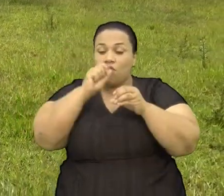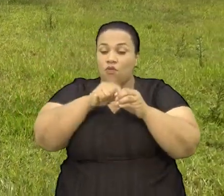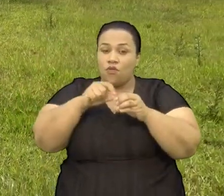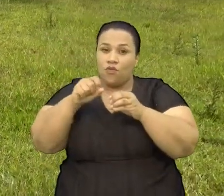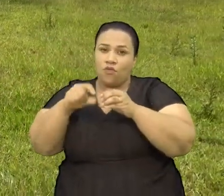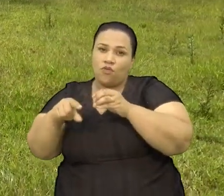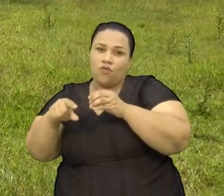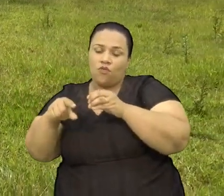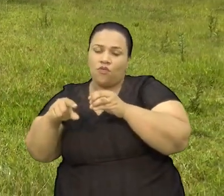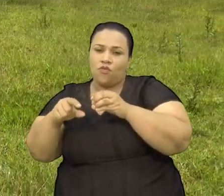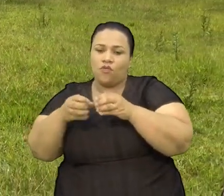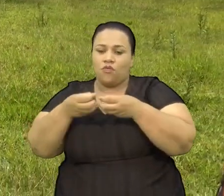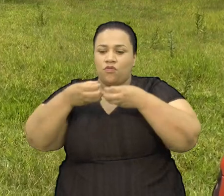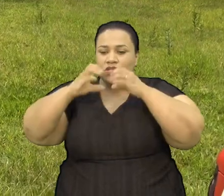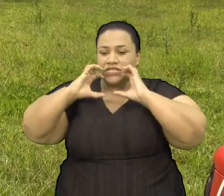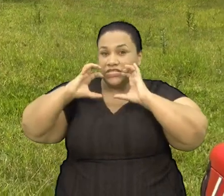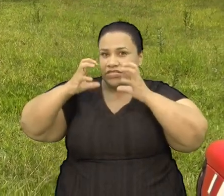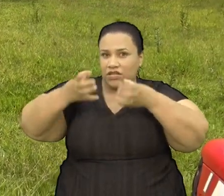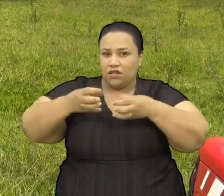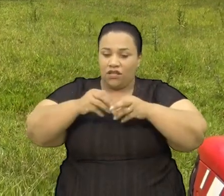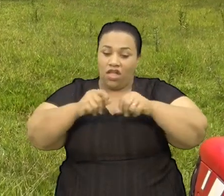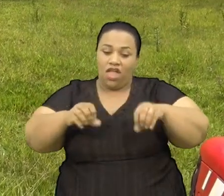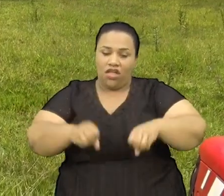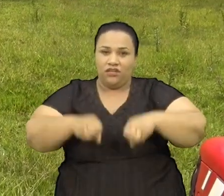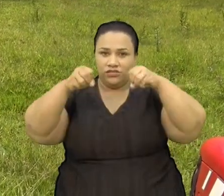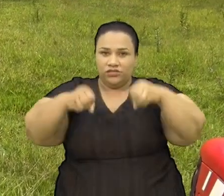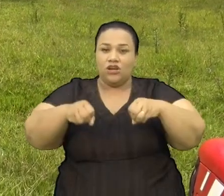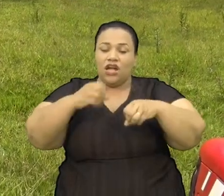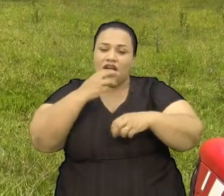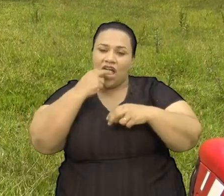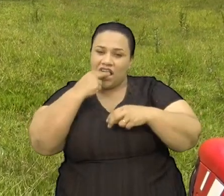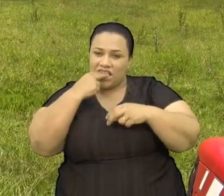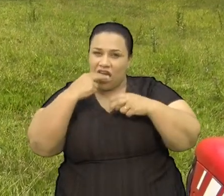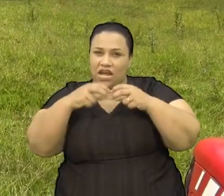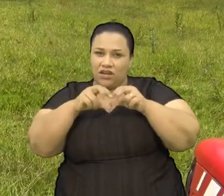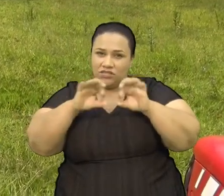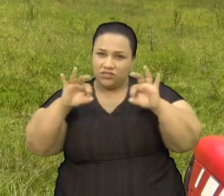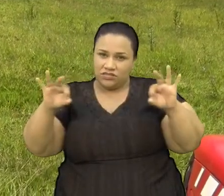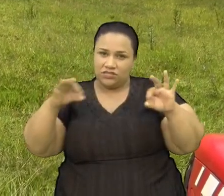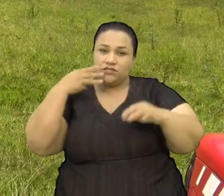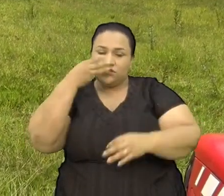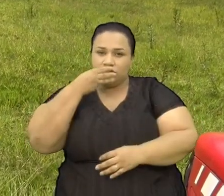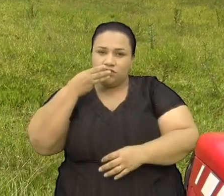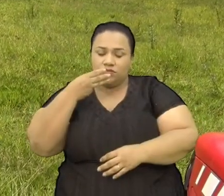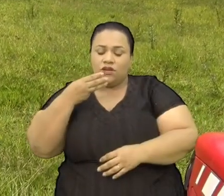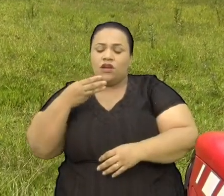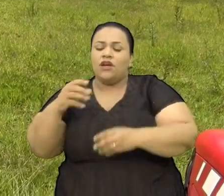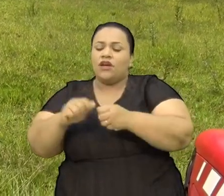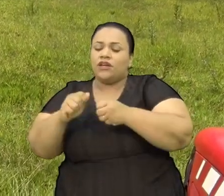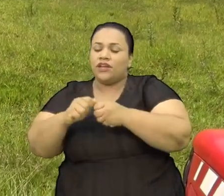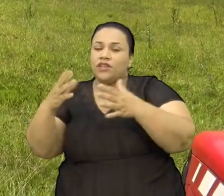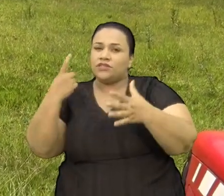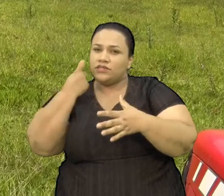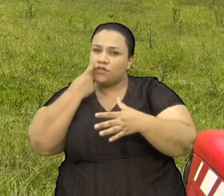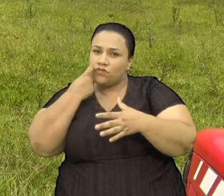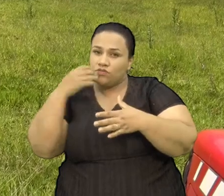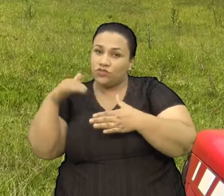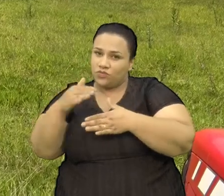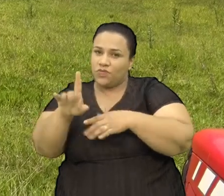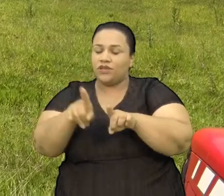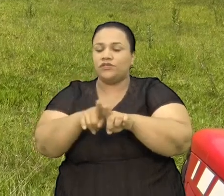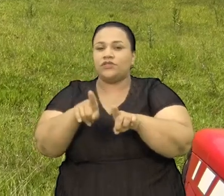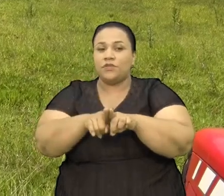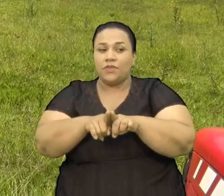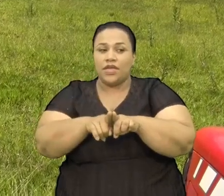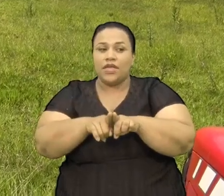culturas Como milho Mandioca Cana de açúcar Que são as culturas Mais comuns Piscicultura também Piscicultura